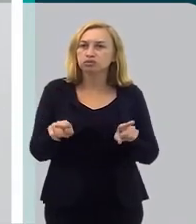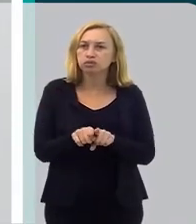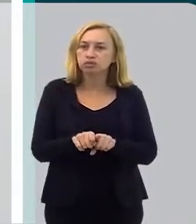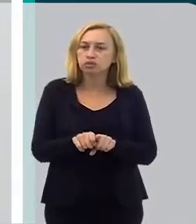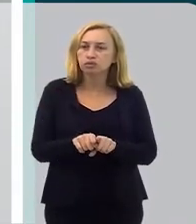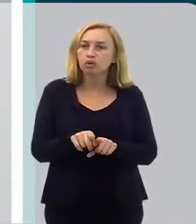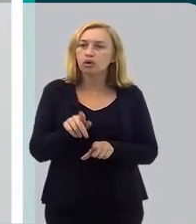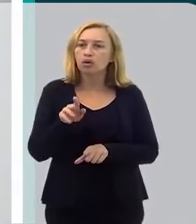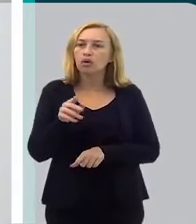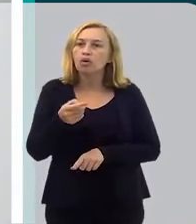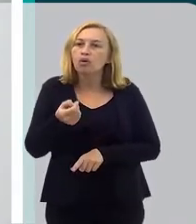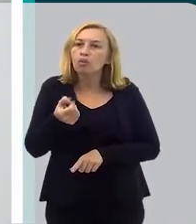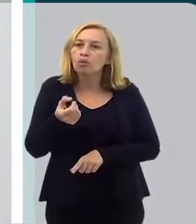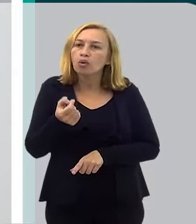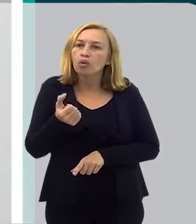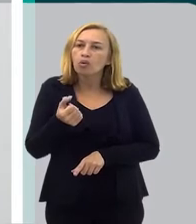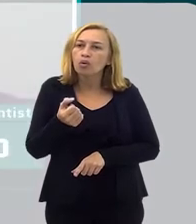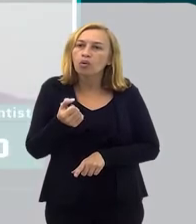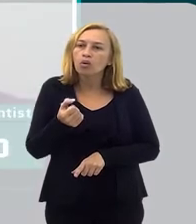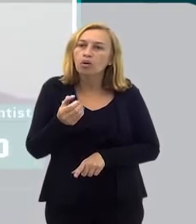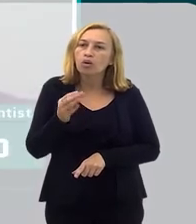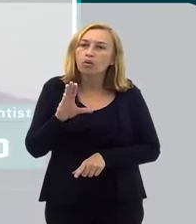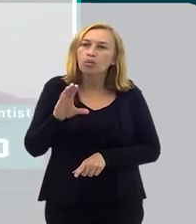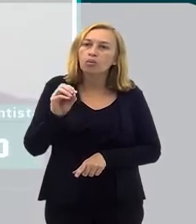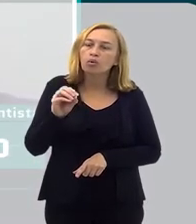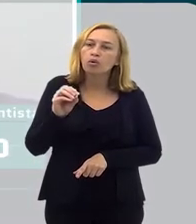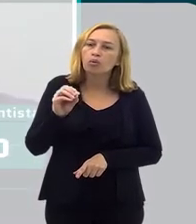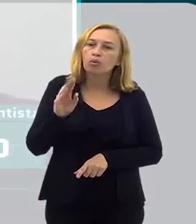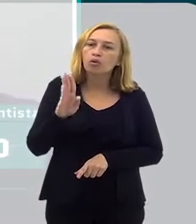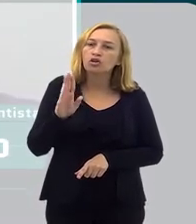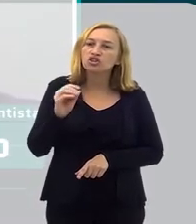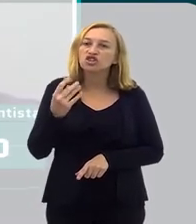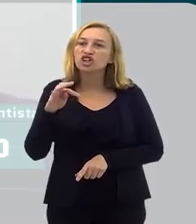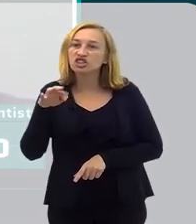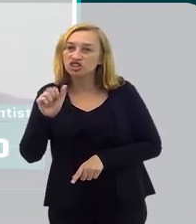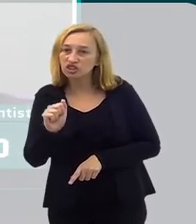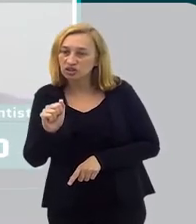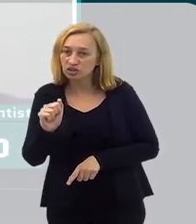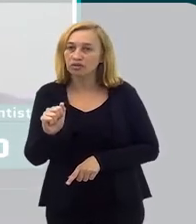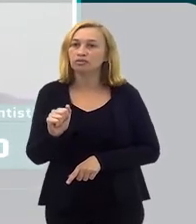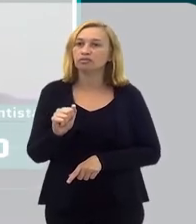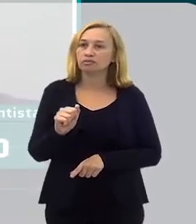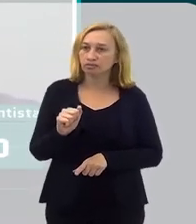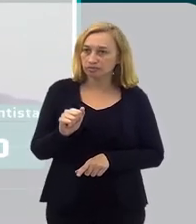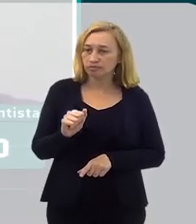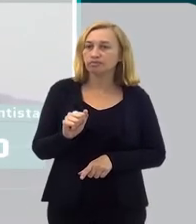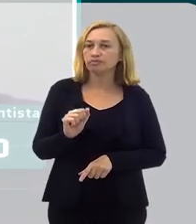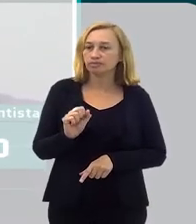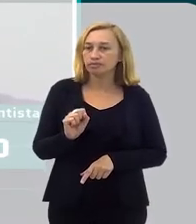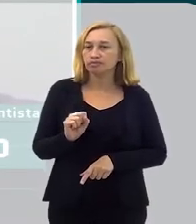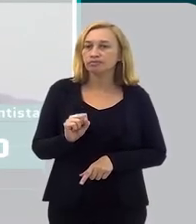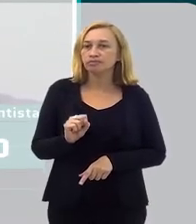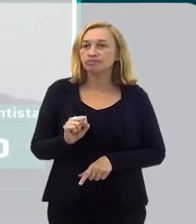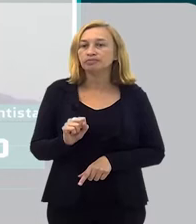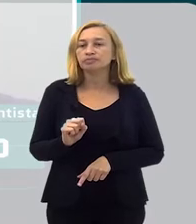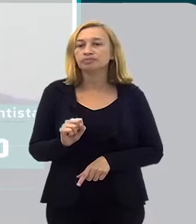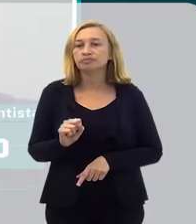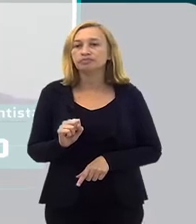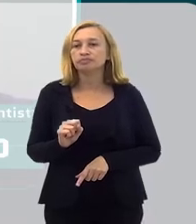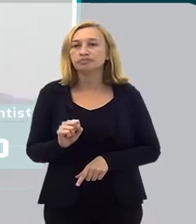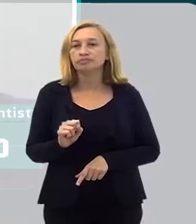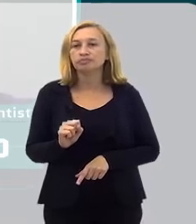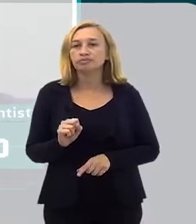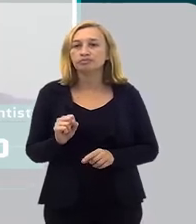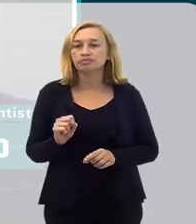também um pouco... É o cruxismo, né? Do xismo também. Isso. A gente